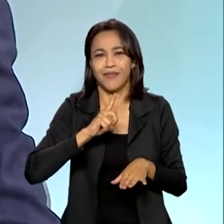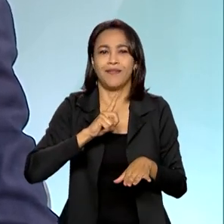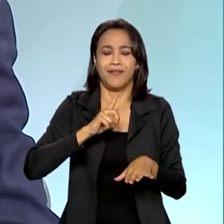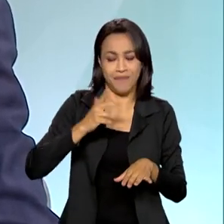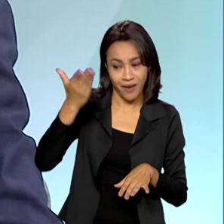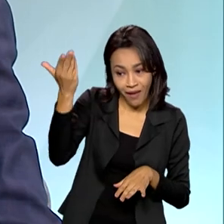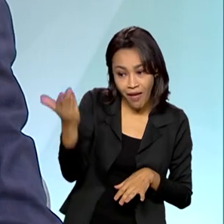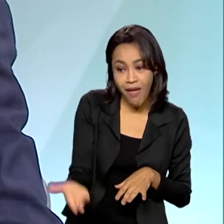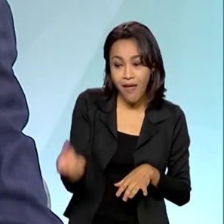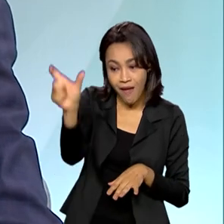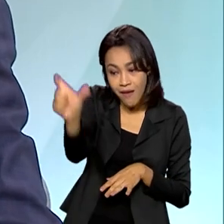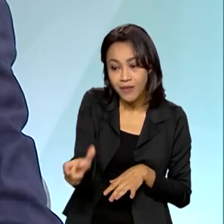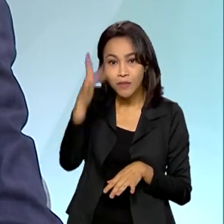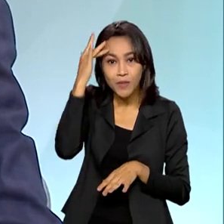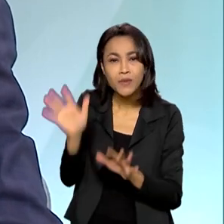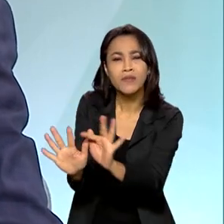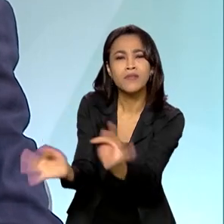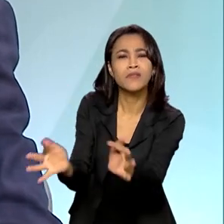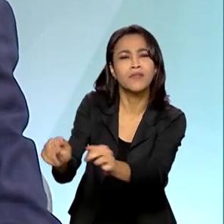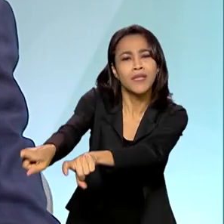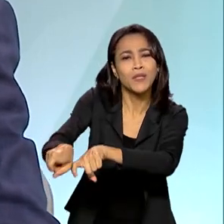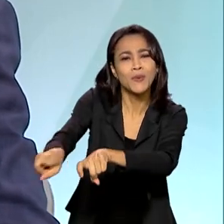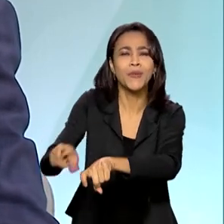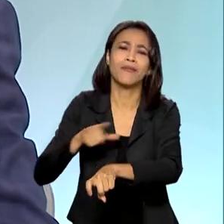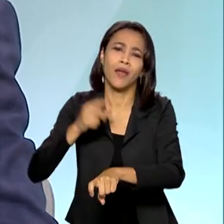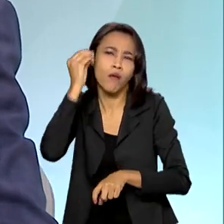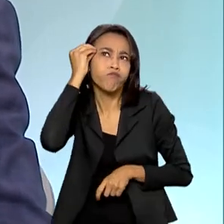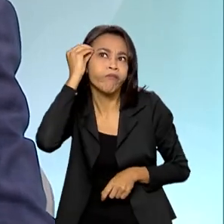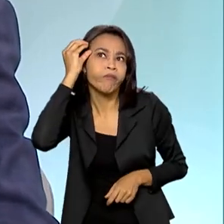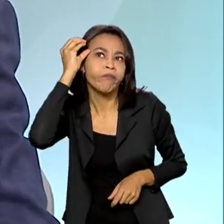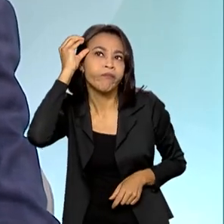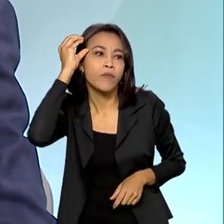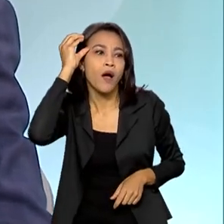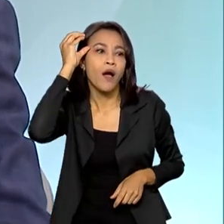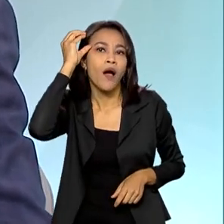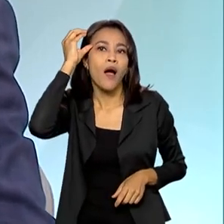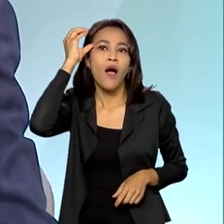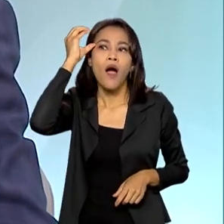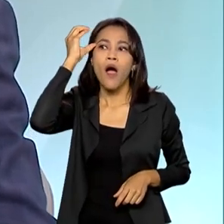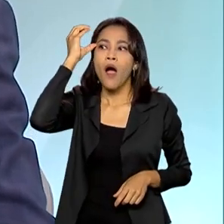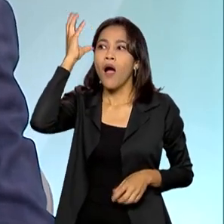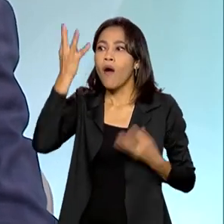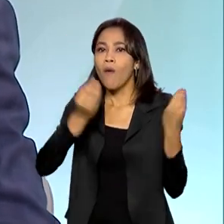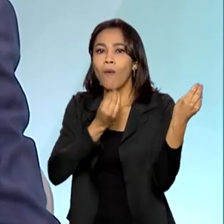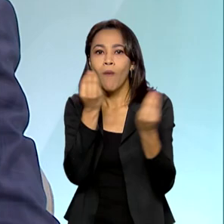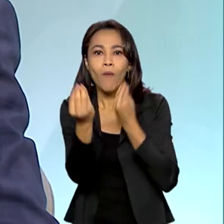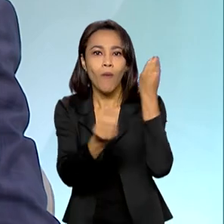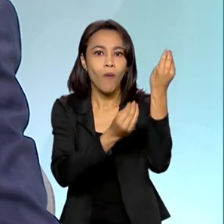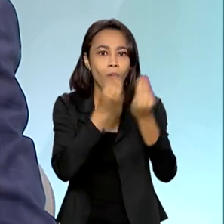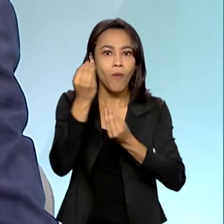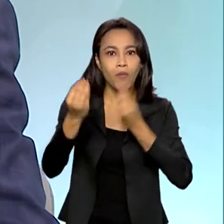o próprio pequeno agricultor possa também ter conhecimento de como ele pode fazer mais